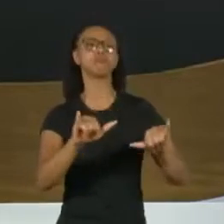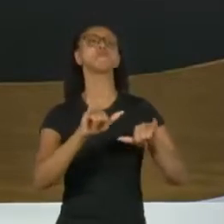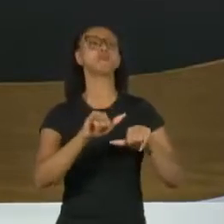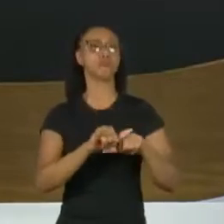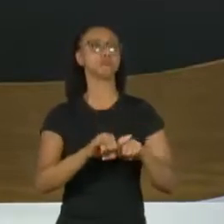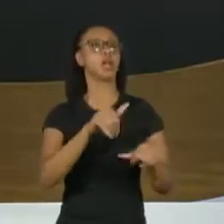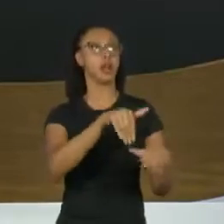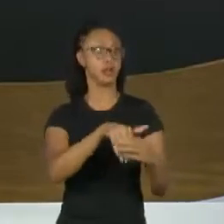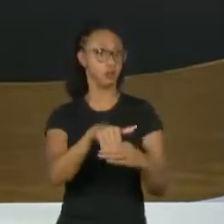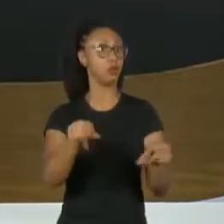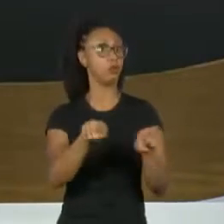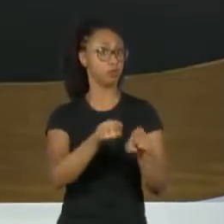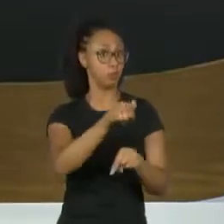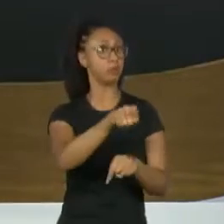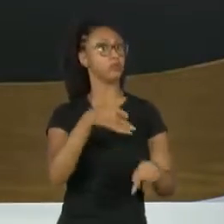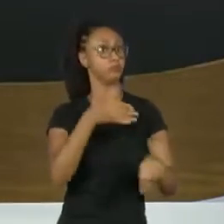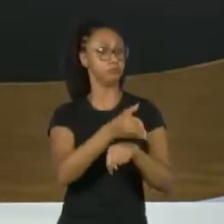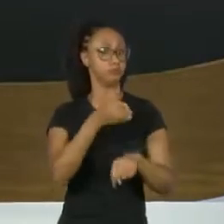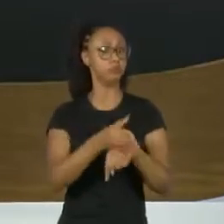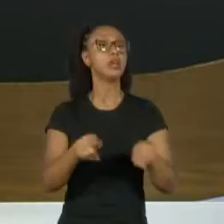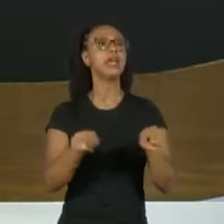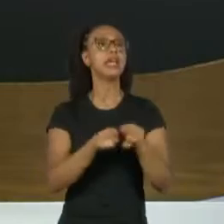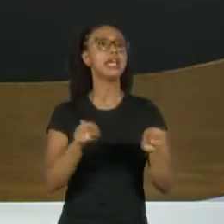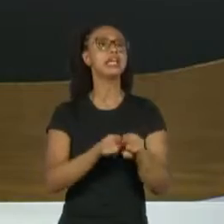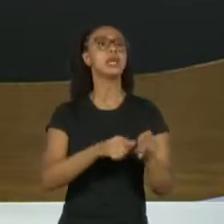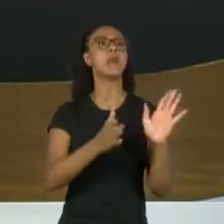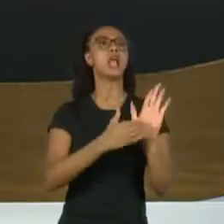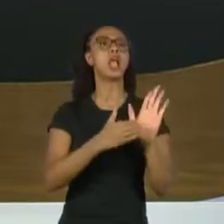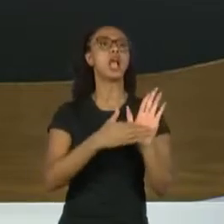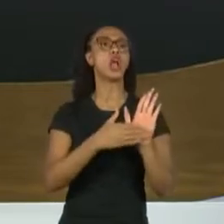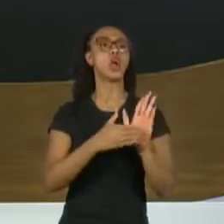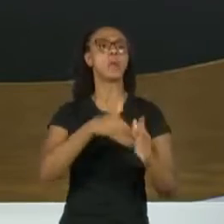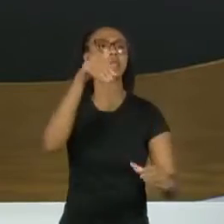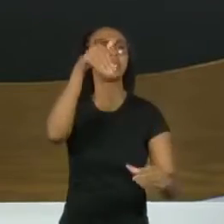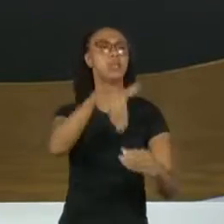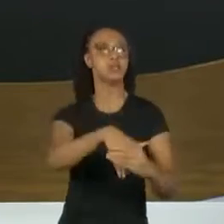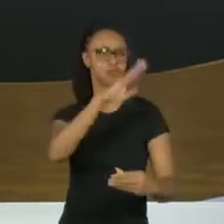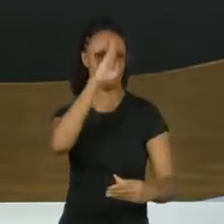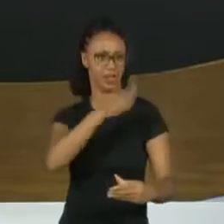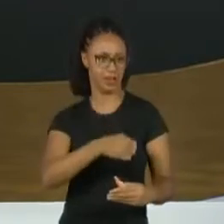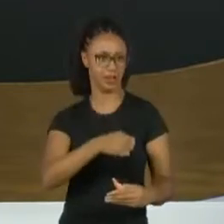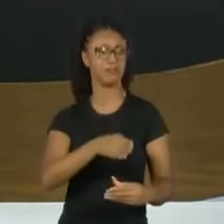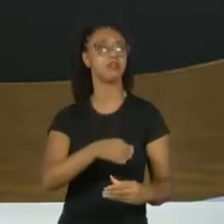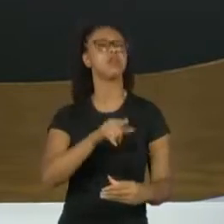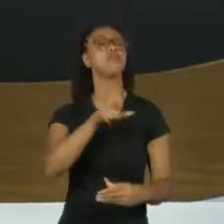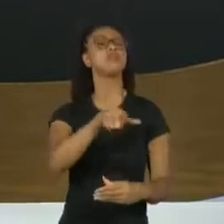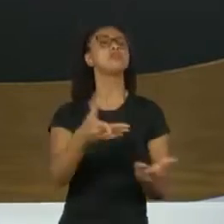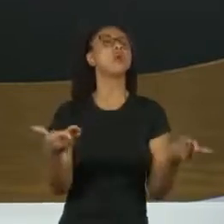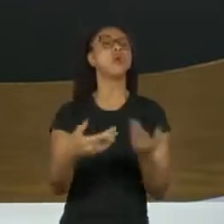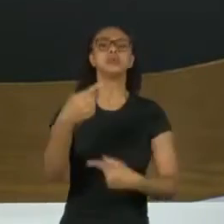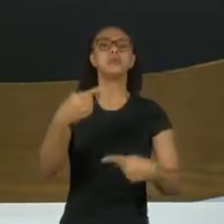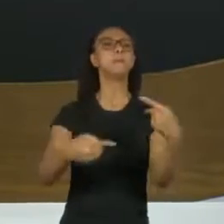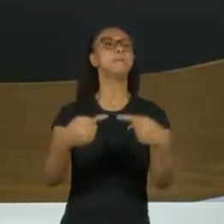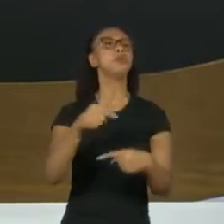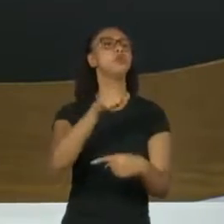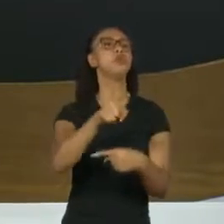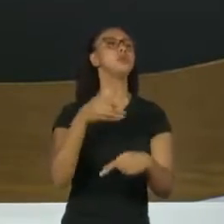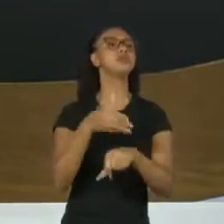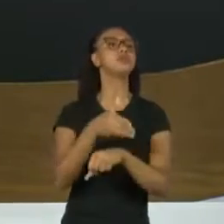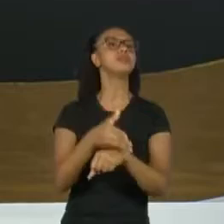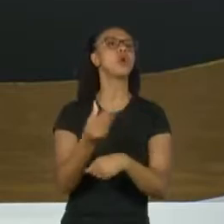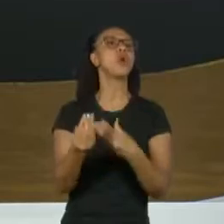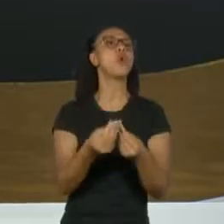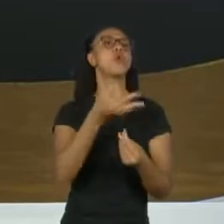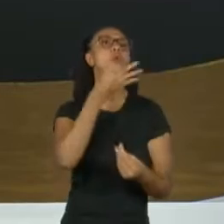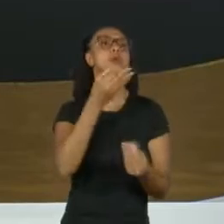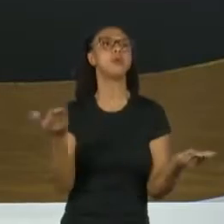campanhas eleitorais, participou das diretas já. Qual é o seu engajamento político hoje? Como você vê esse momento da